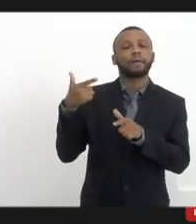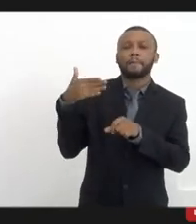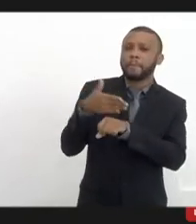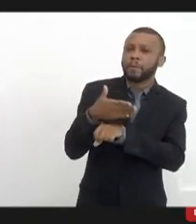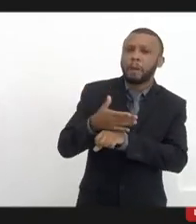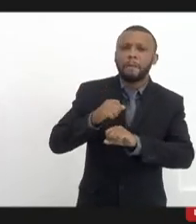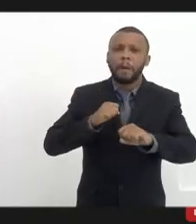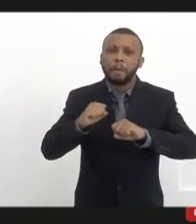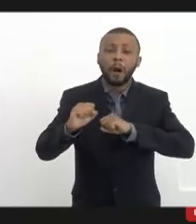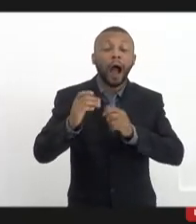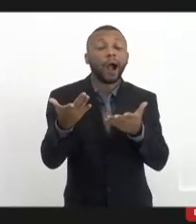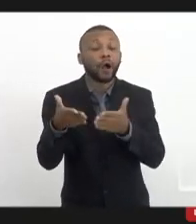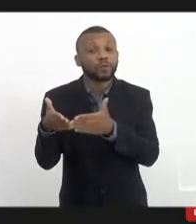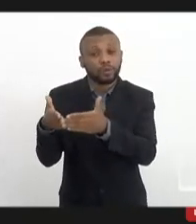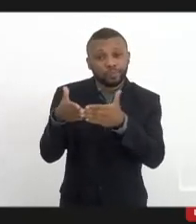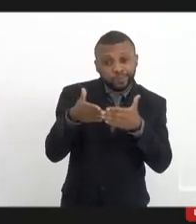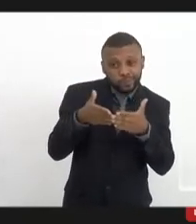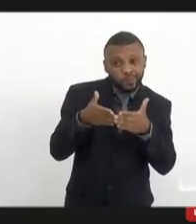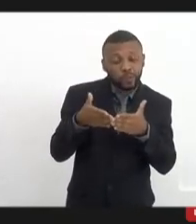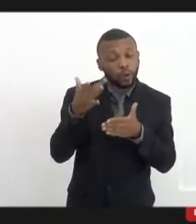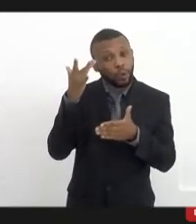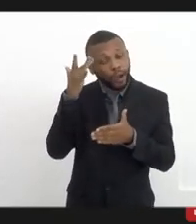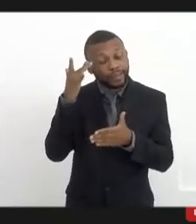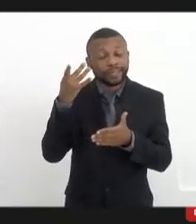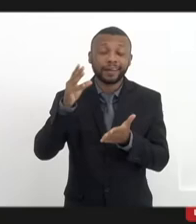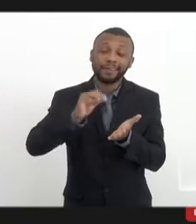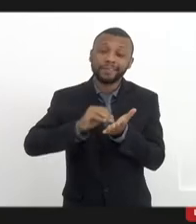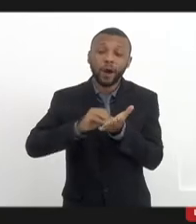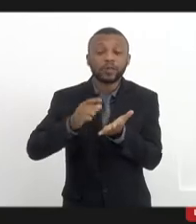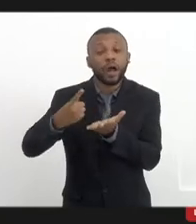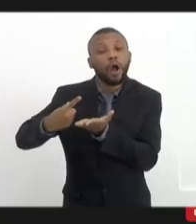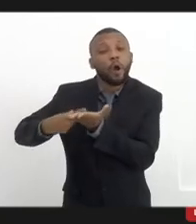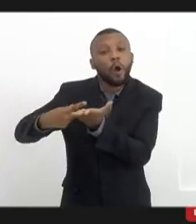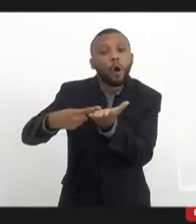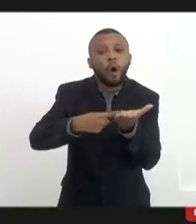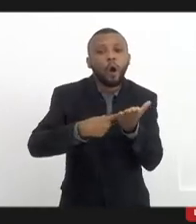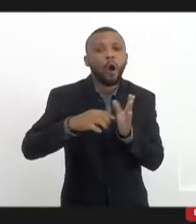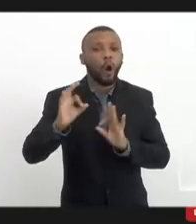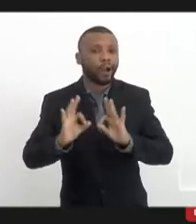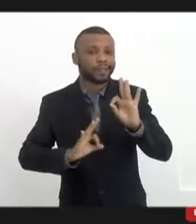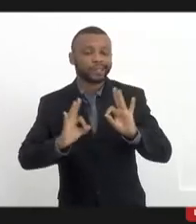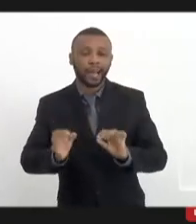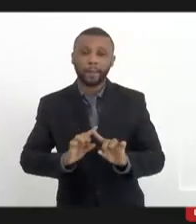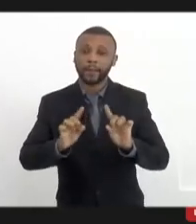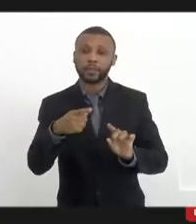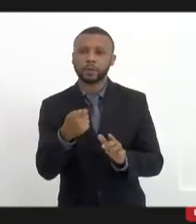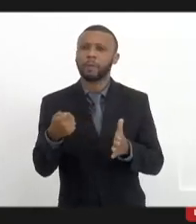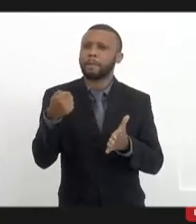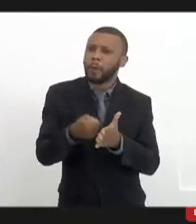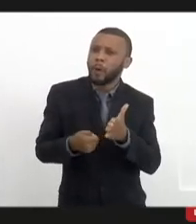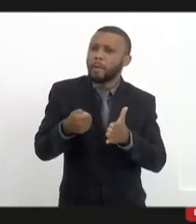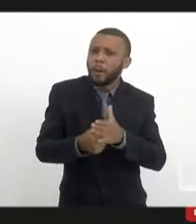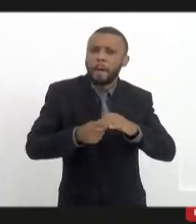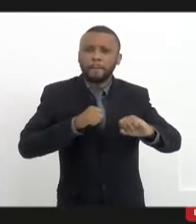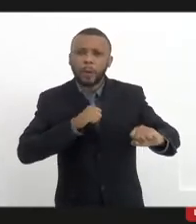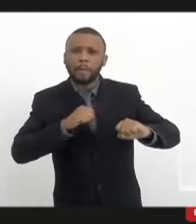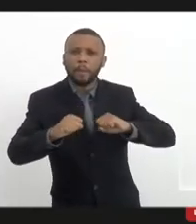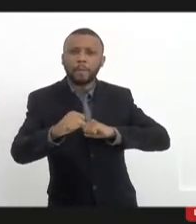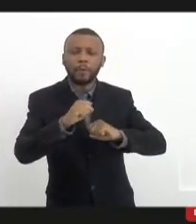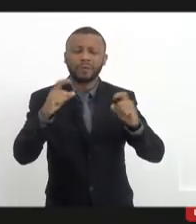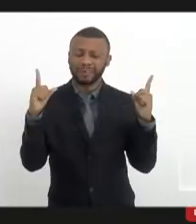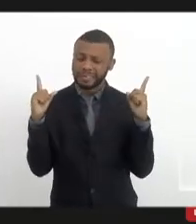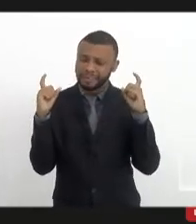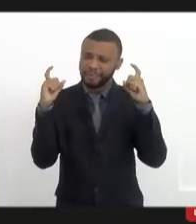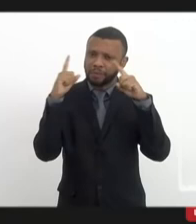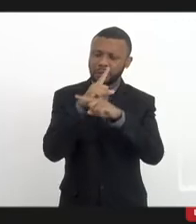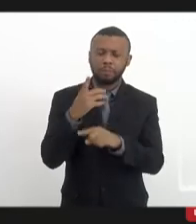estão um pouco afastados. Acho que estamos um pouco desarticulados. Mas estamos aí na luta. Luta, luta e luta. Dificuldade igual